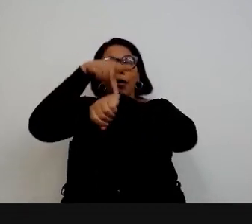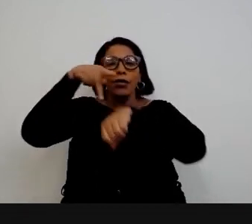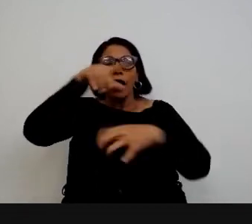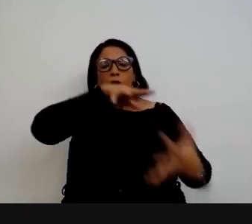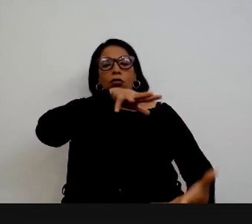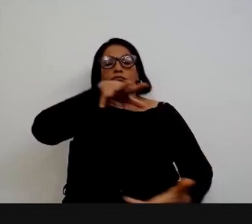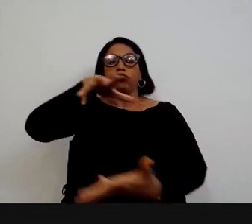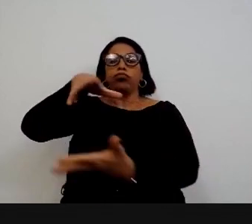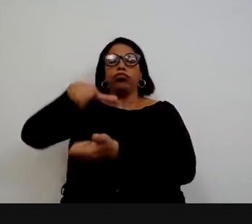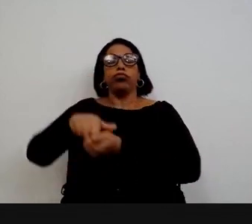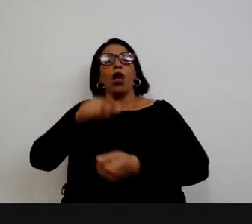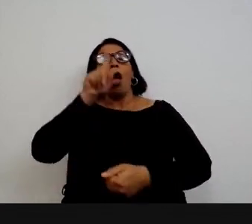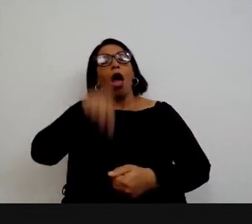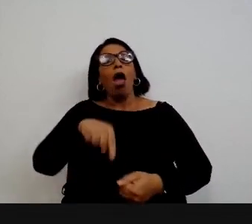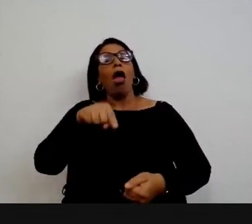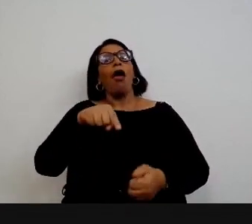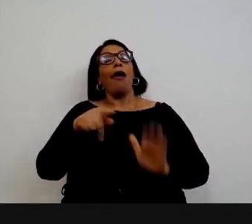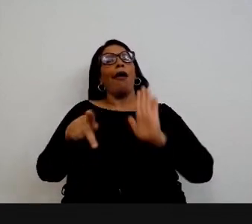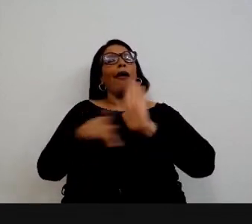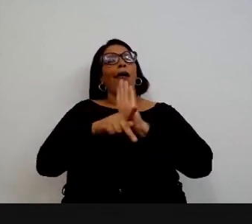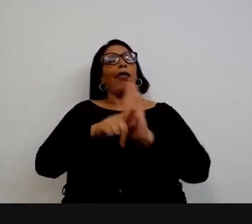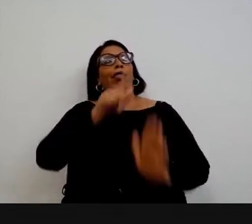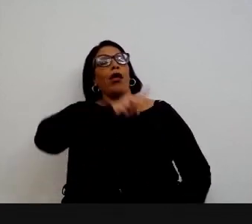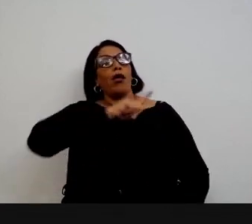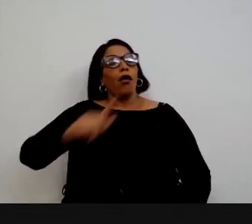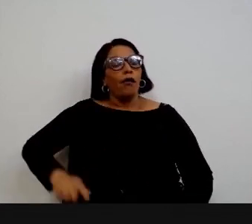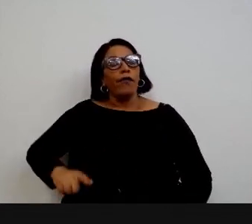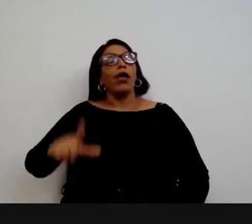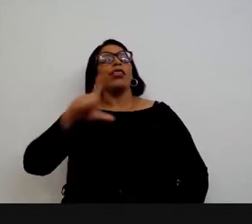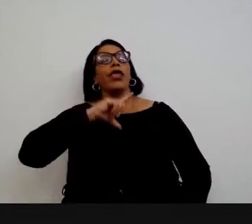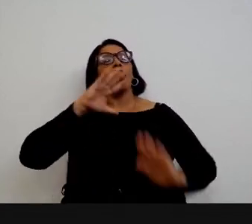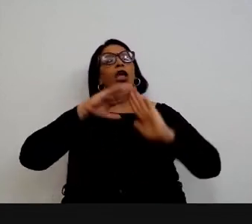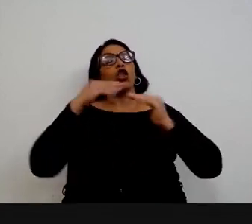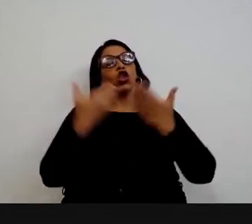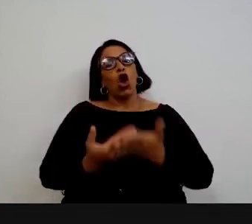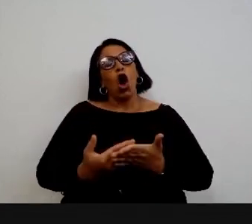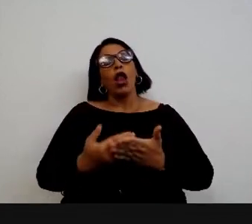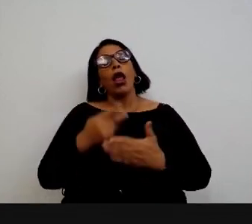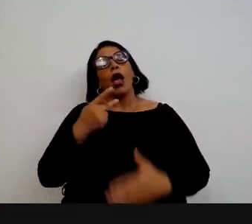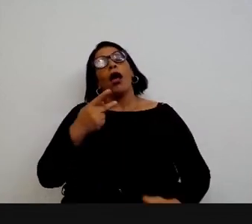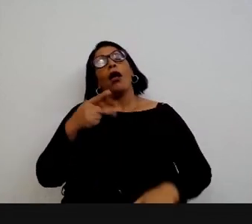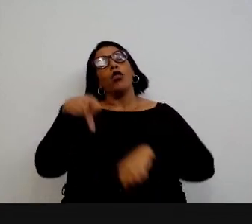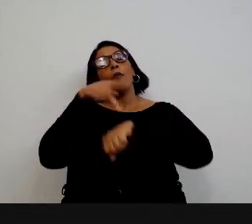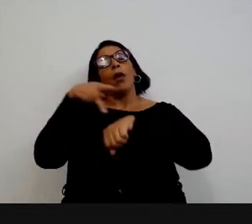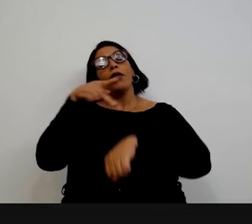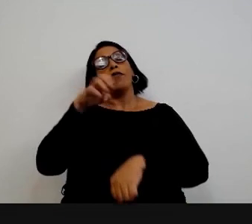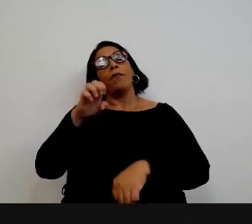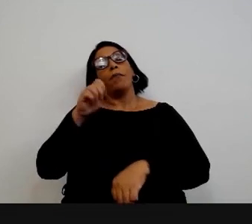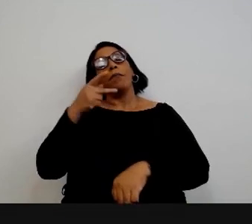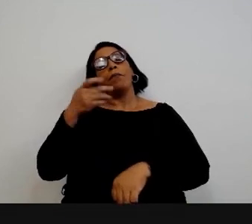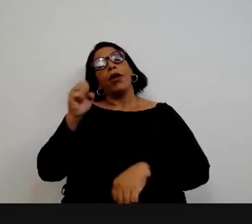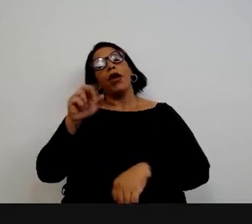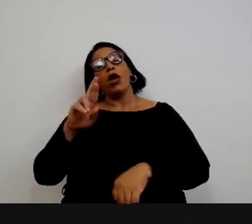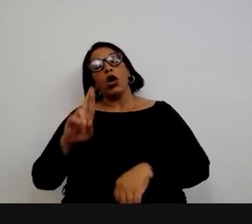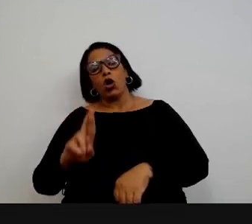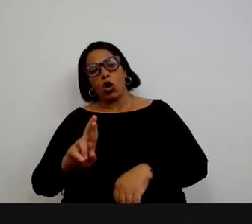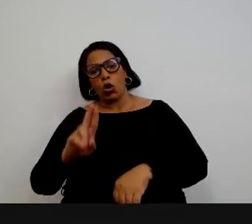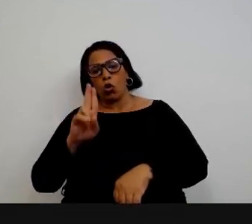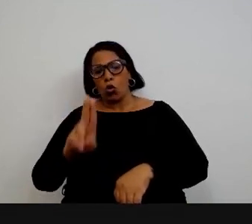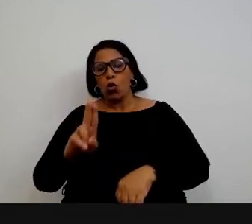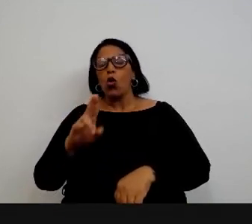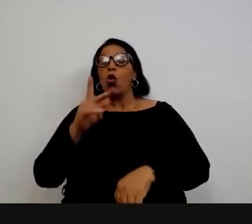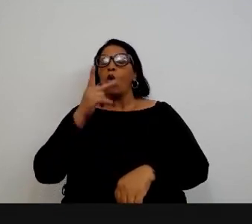são novas a gente tem agora a escola peruana que é a ENAP peruana também que tem um desenho novo